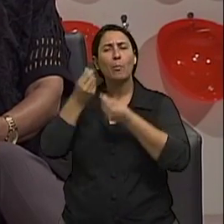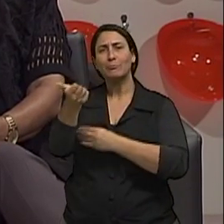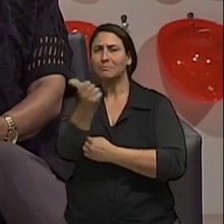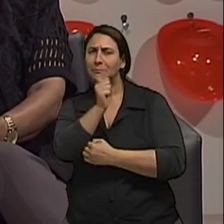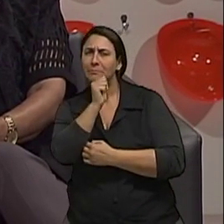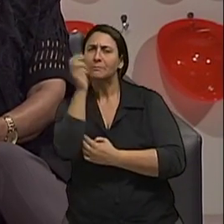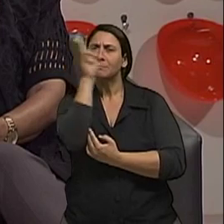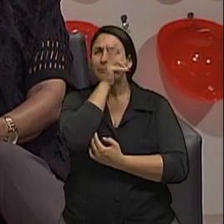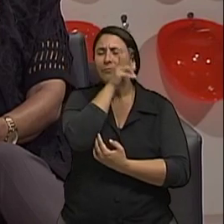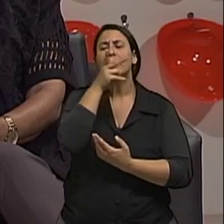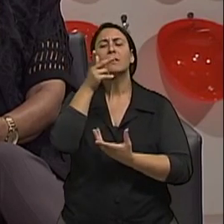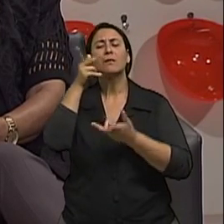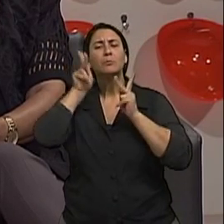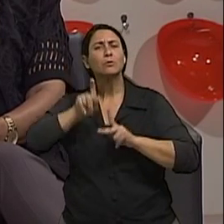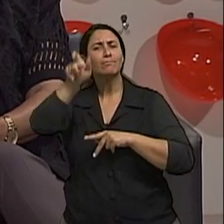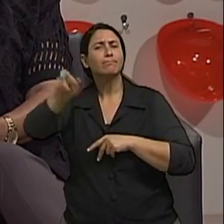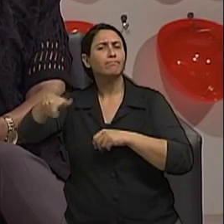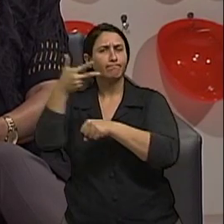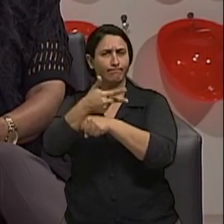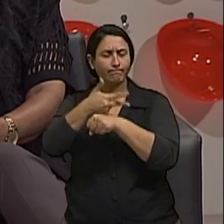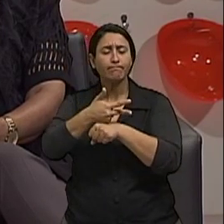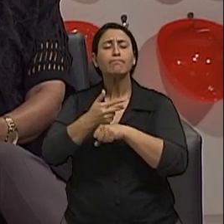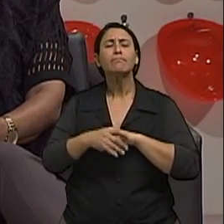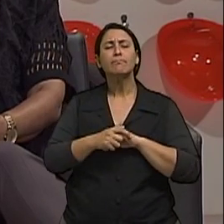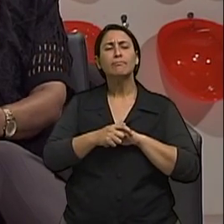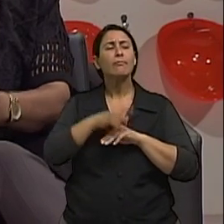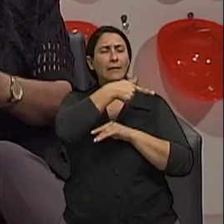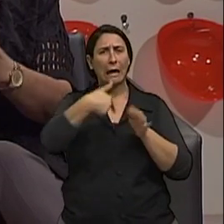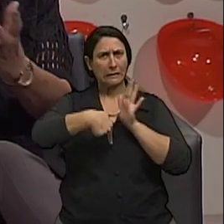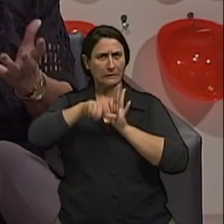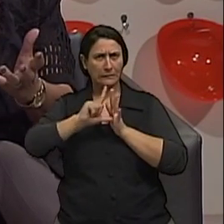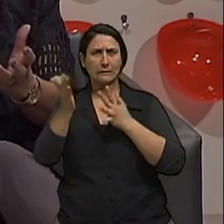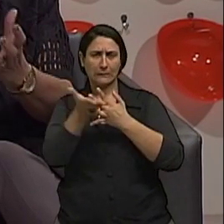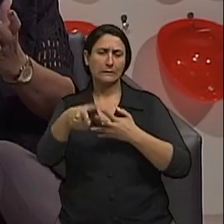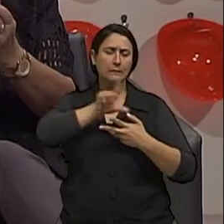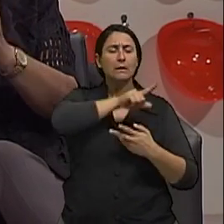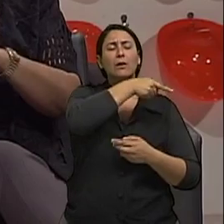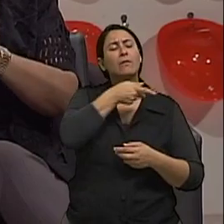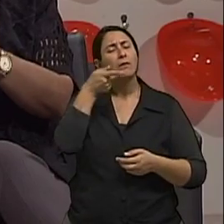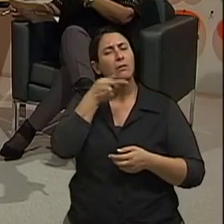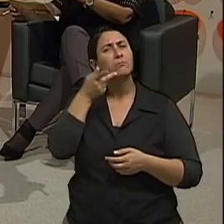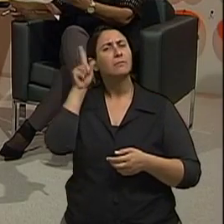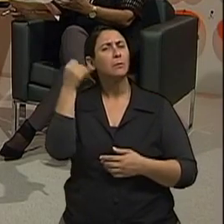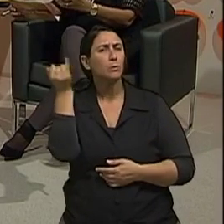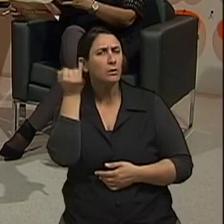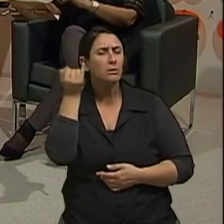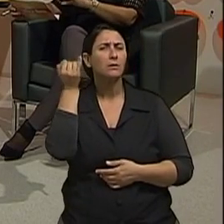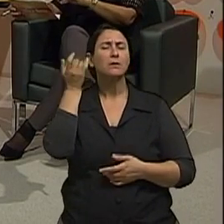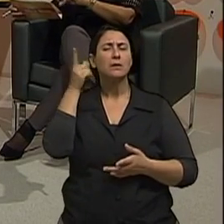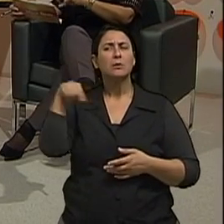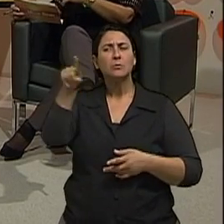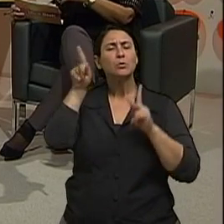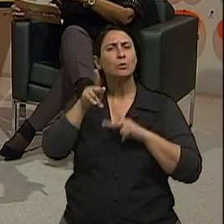né. Doutor, a gente falava no primeiro bloco sobre a questão da dosagem, sobre a questão da dependência,